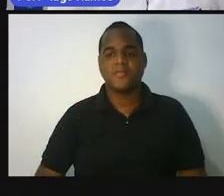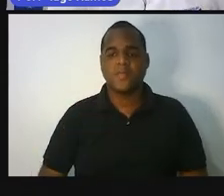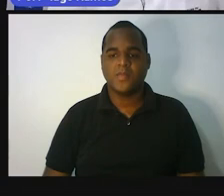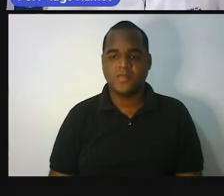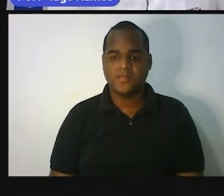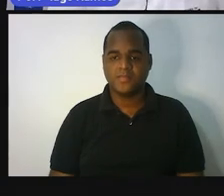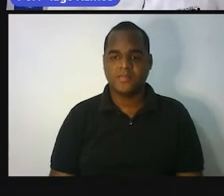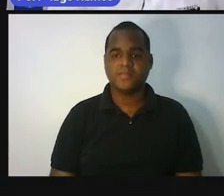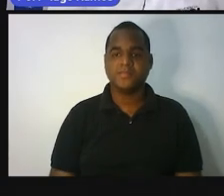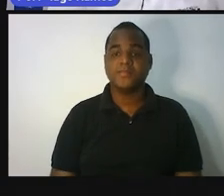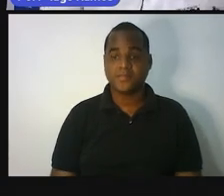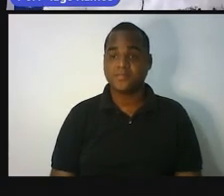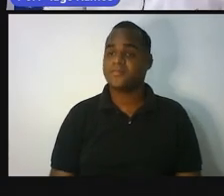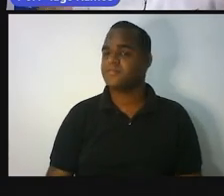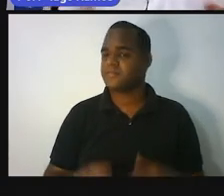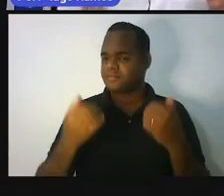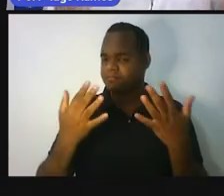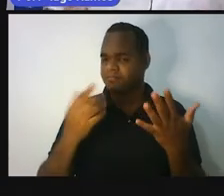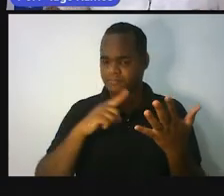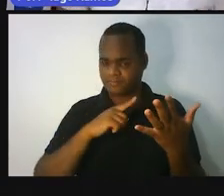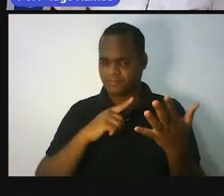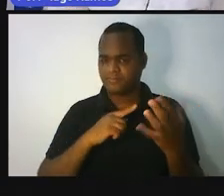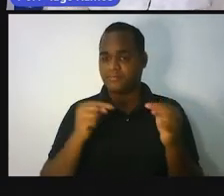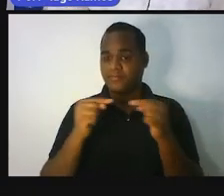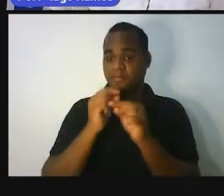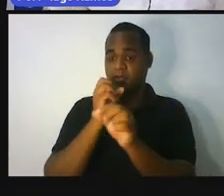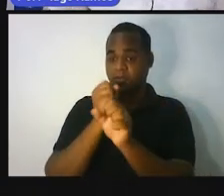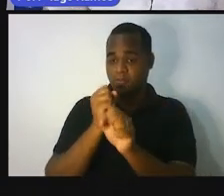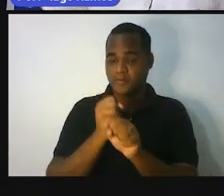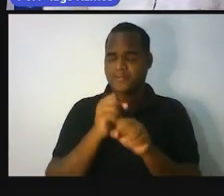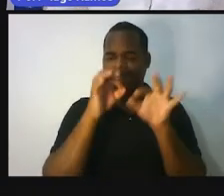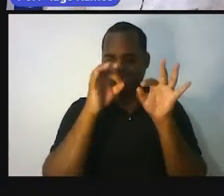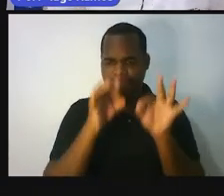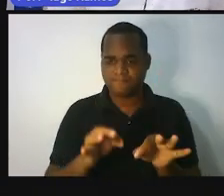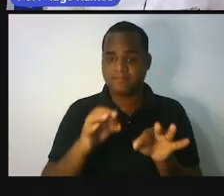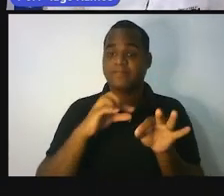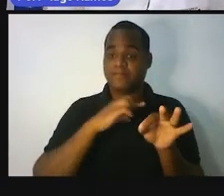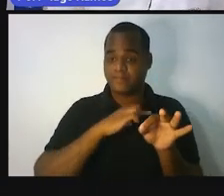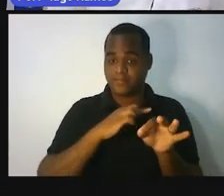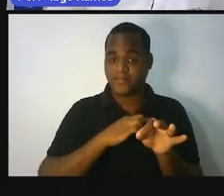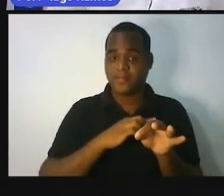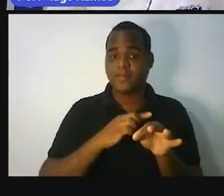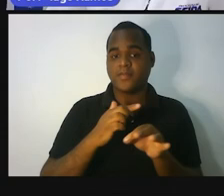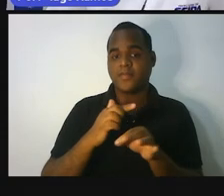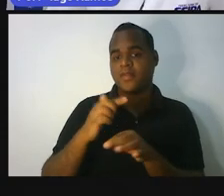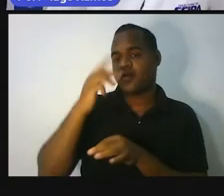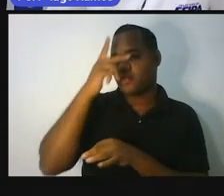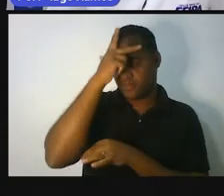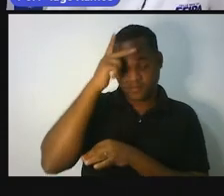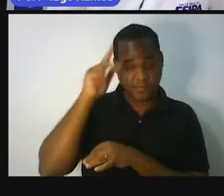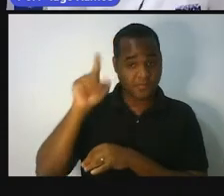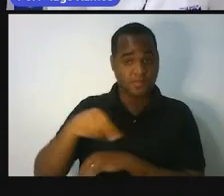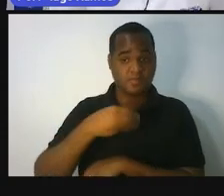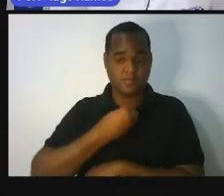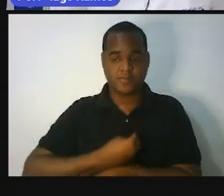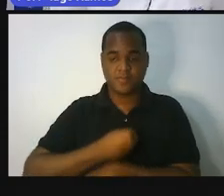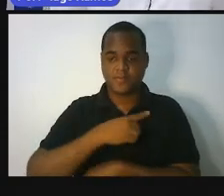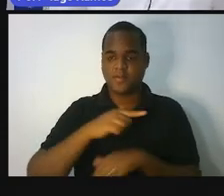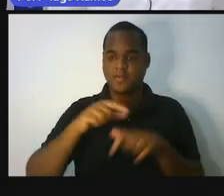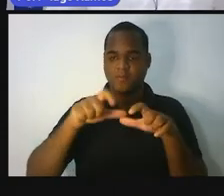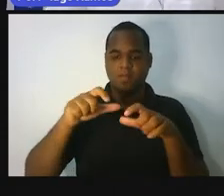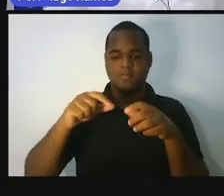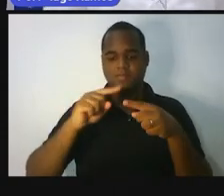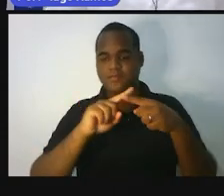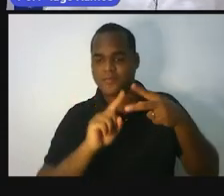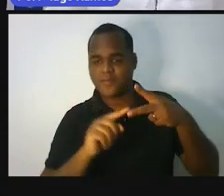bom? E aí, você tem a quantidade exata, exata, né? Da quantidade de pessoas que moravam nesses dois países,